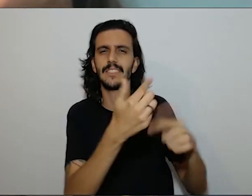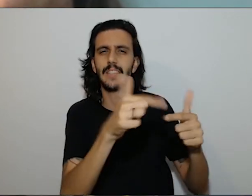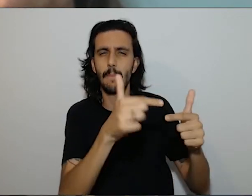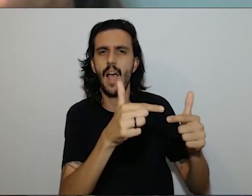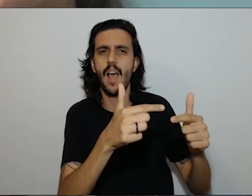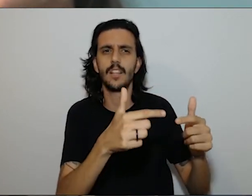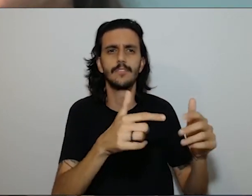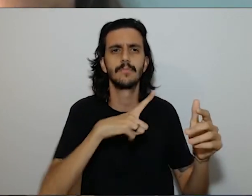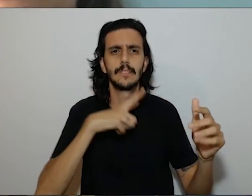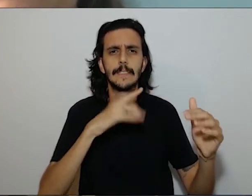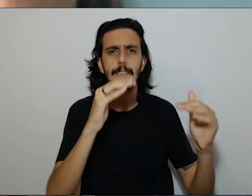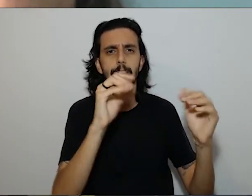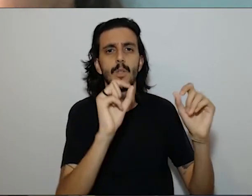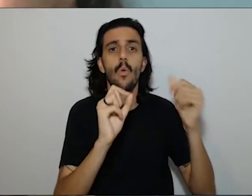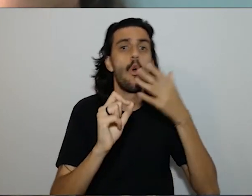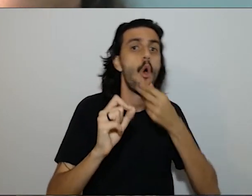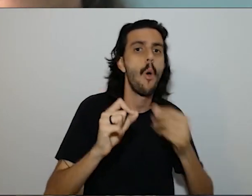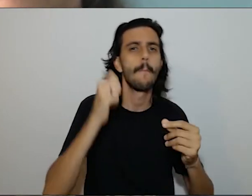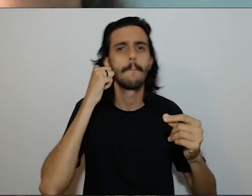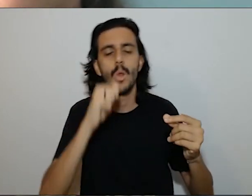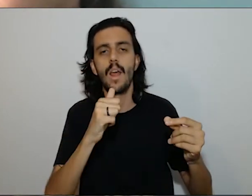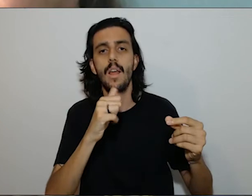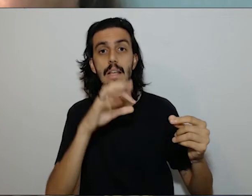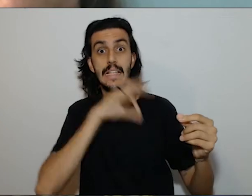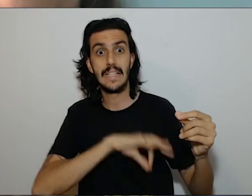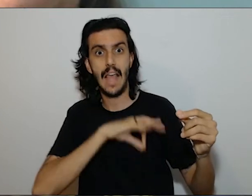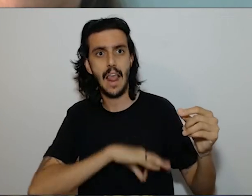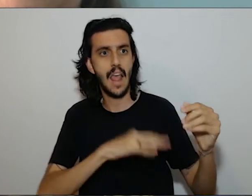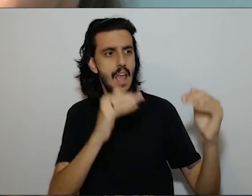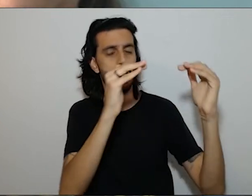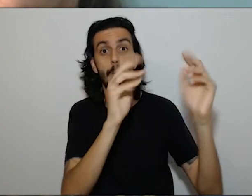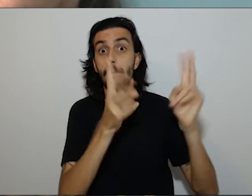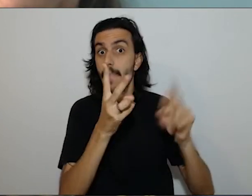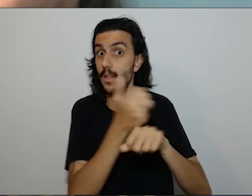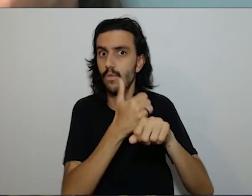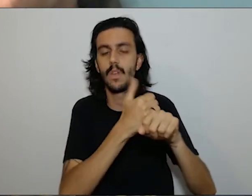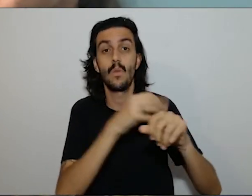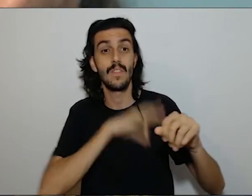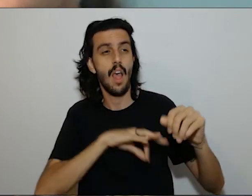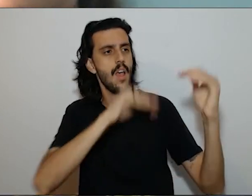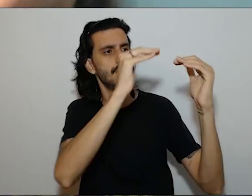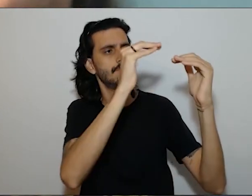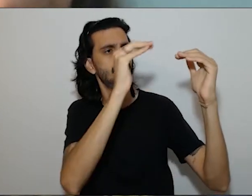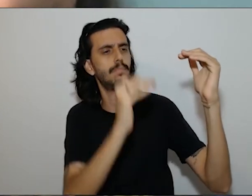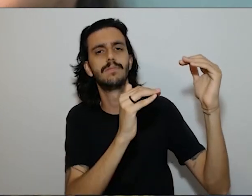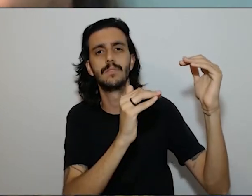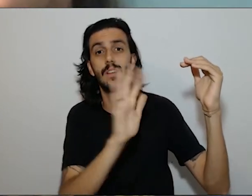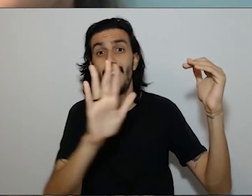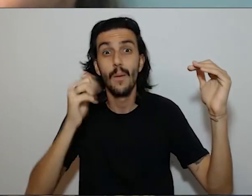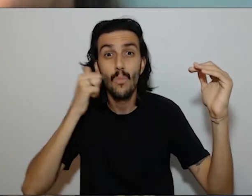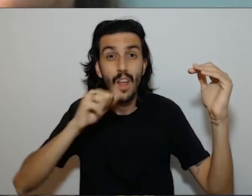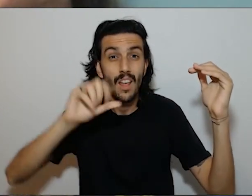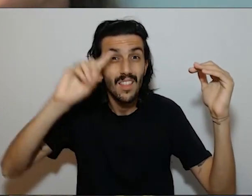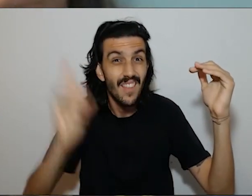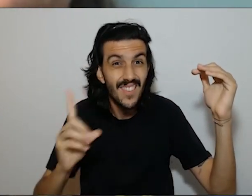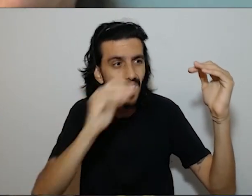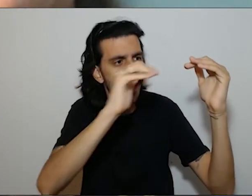ganhando muito menos não ocupando carros né compatíveis com a deficiência